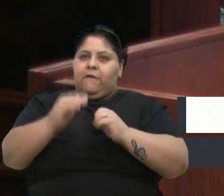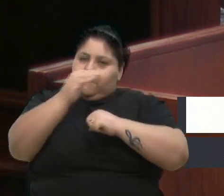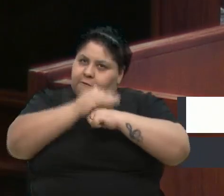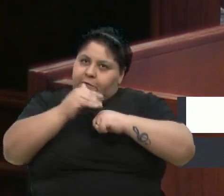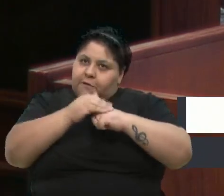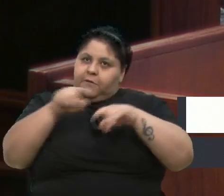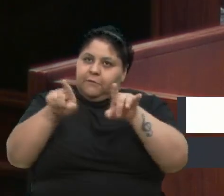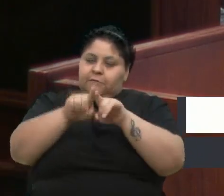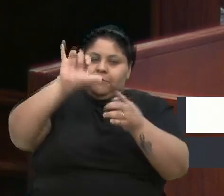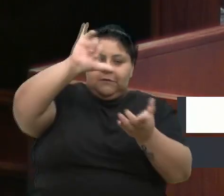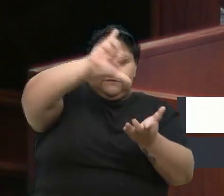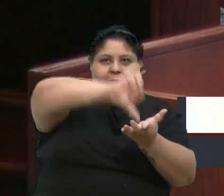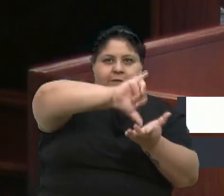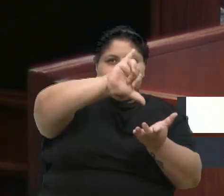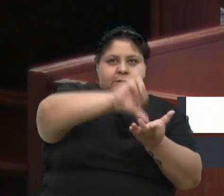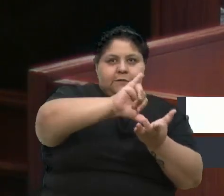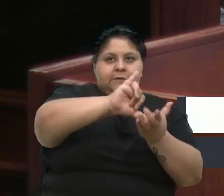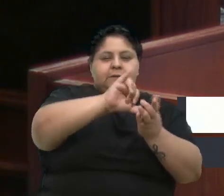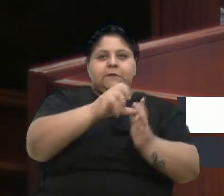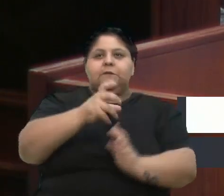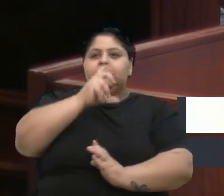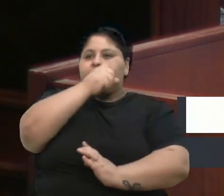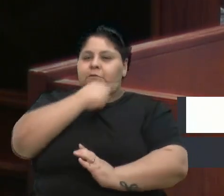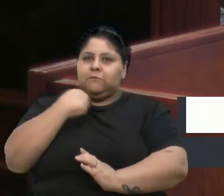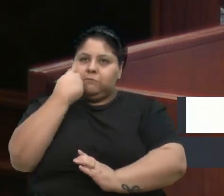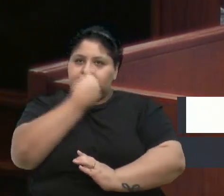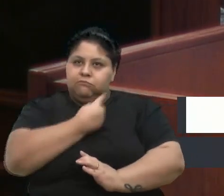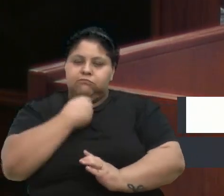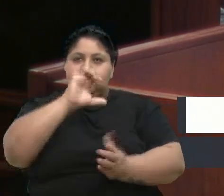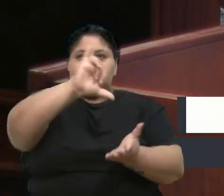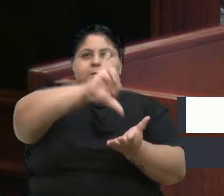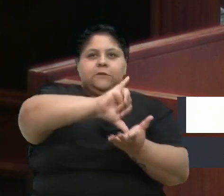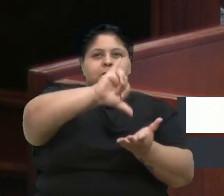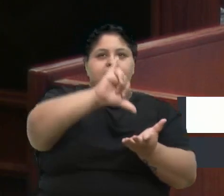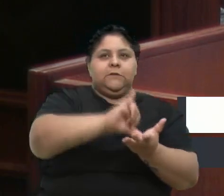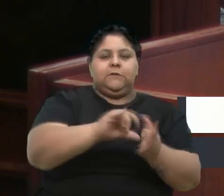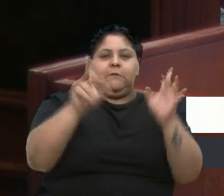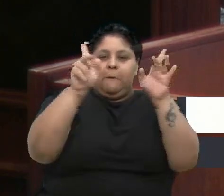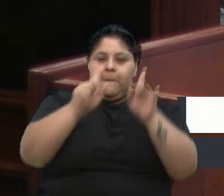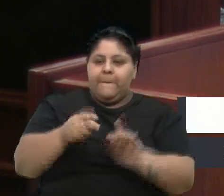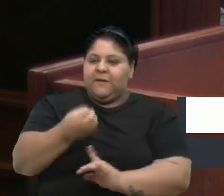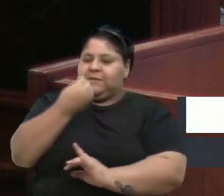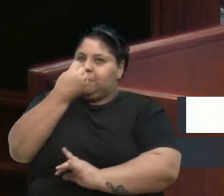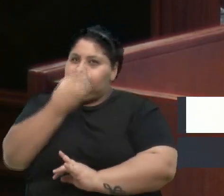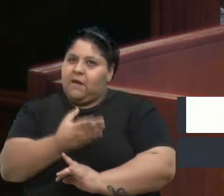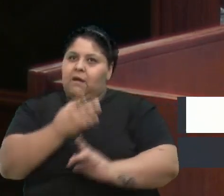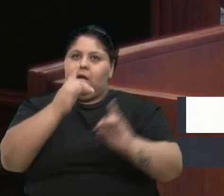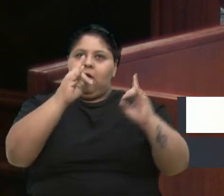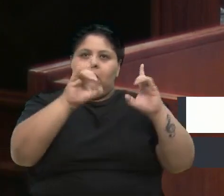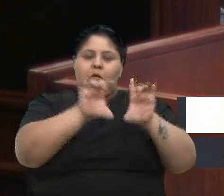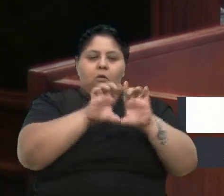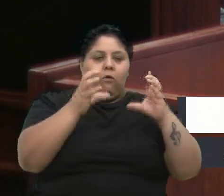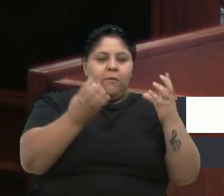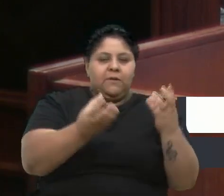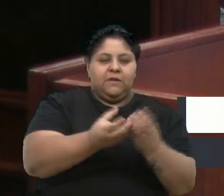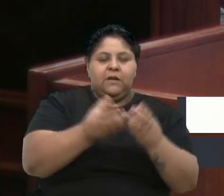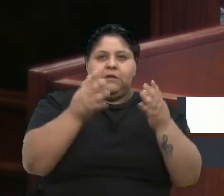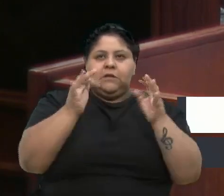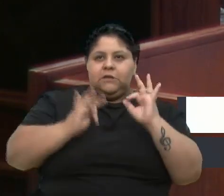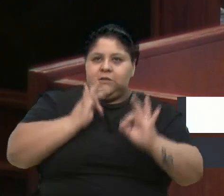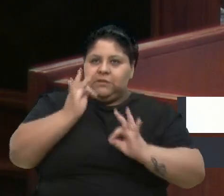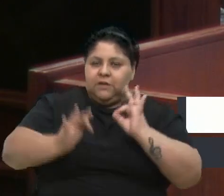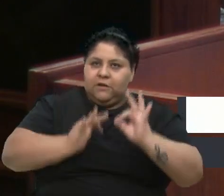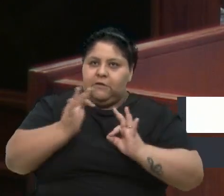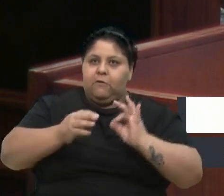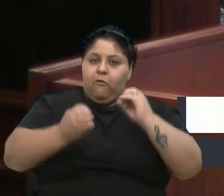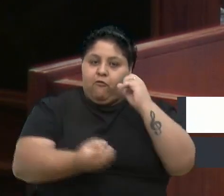Capuchinhos, Centro de Convivência Paz e Bem, Comunidade Terapêutica, Fortalecendo Famílias, Fundação